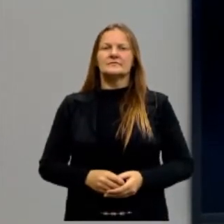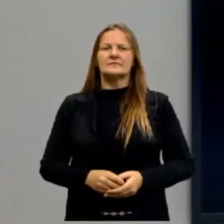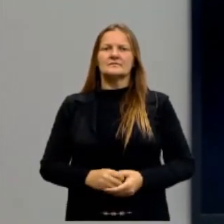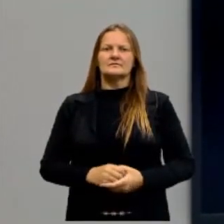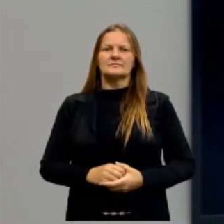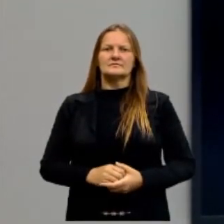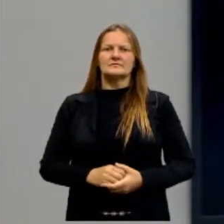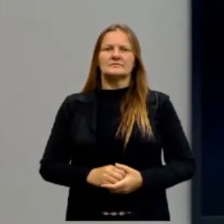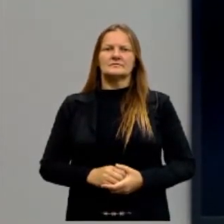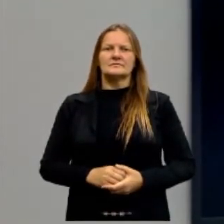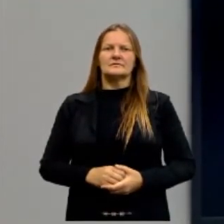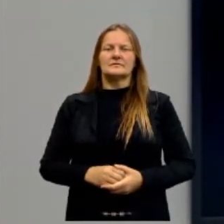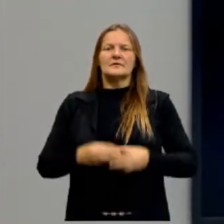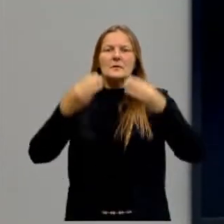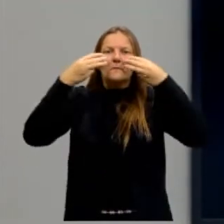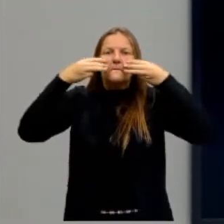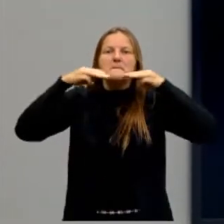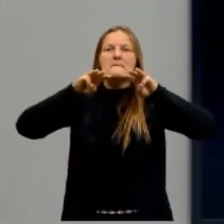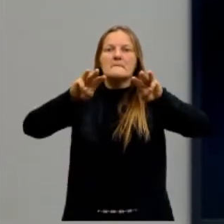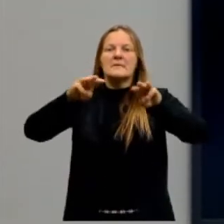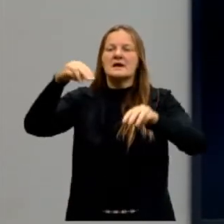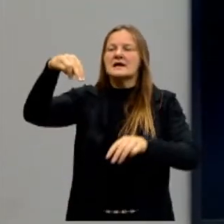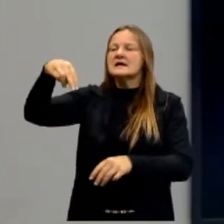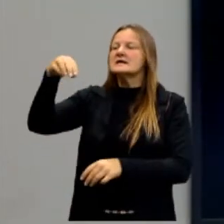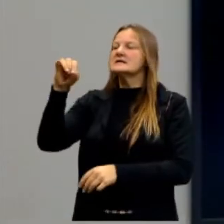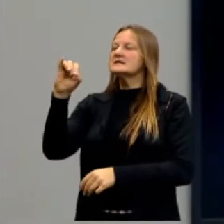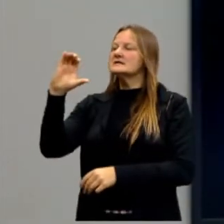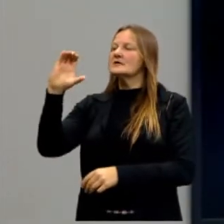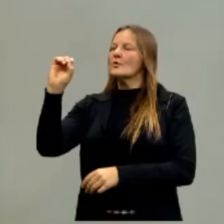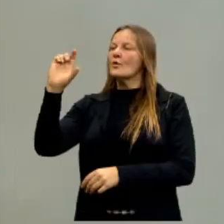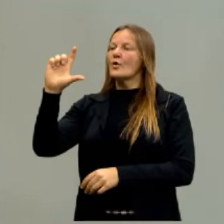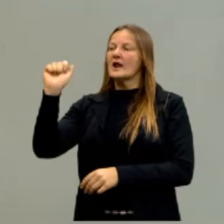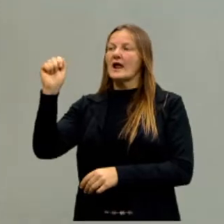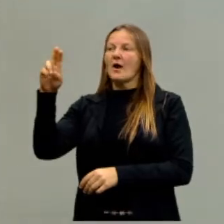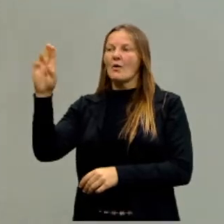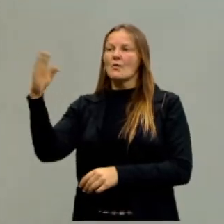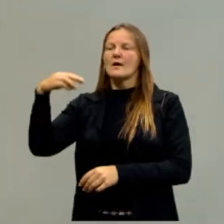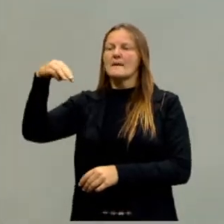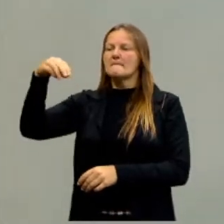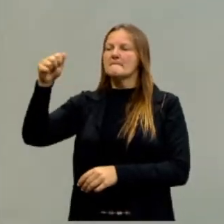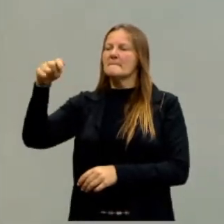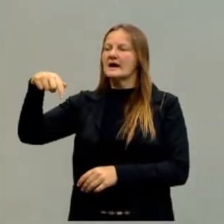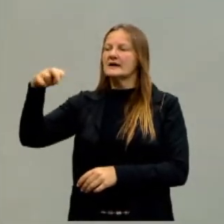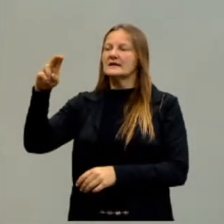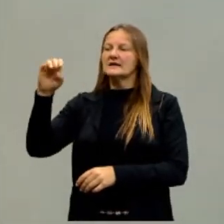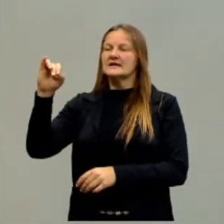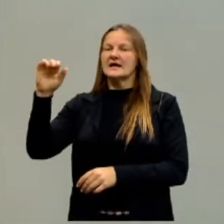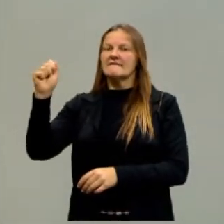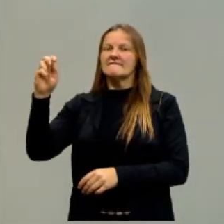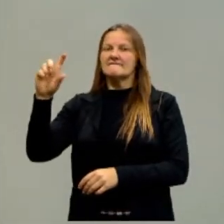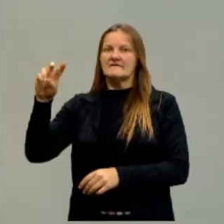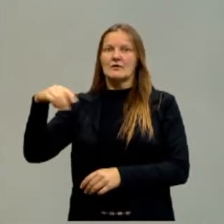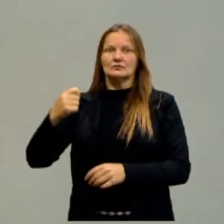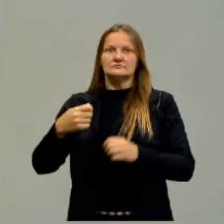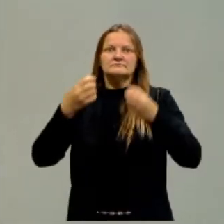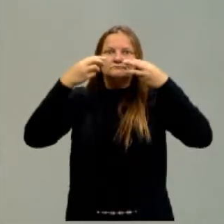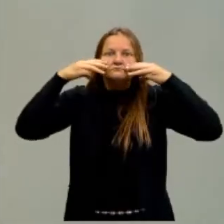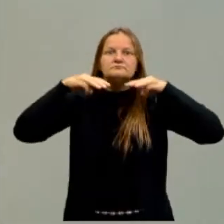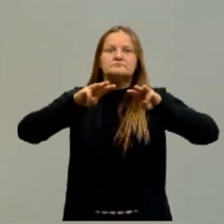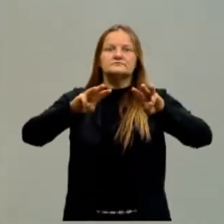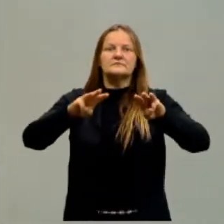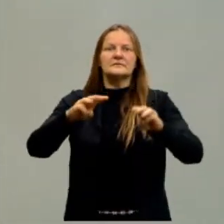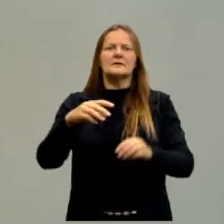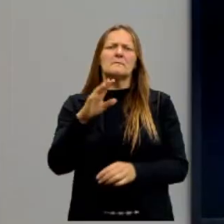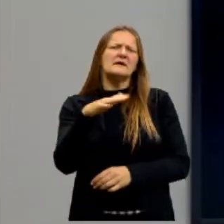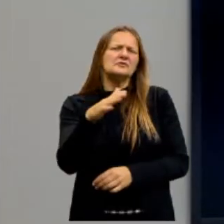que é o Nicolau Maquiavel, talvez novo para muitos, nem tanto. Maquiavel é do ano de 1469